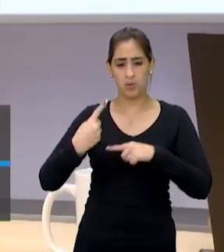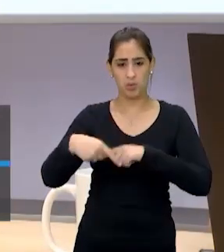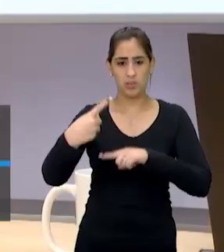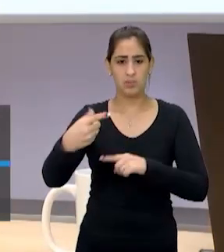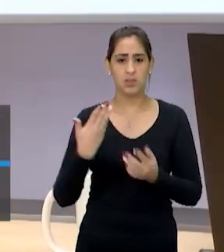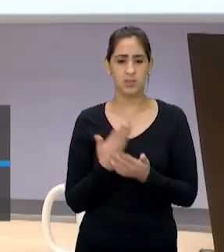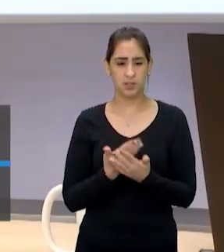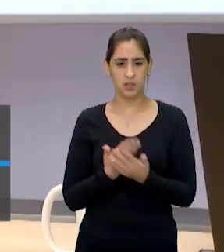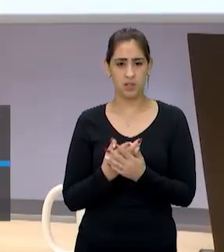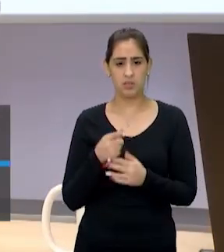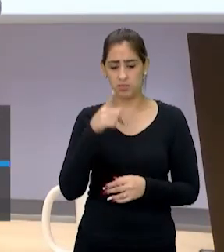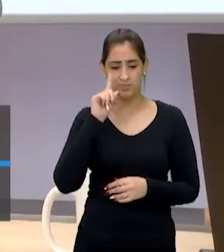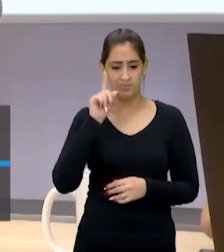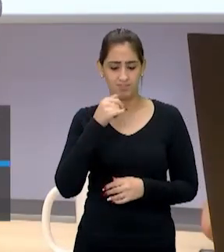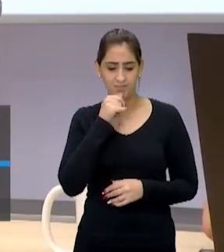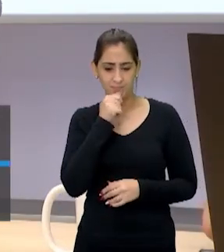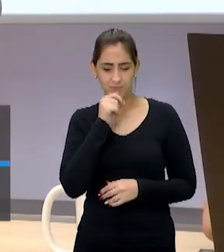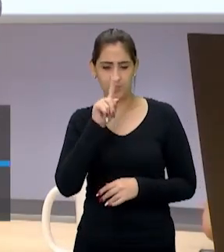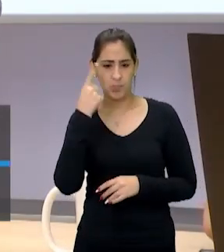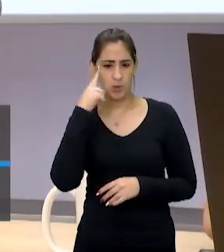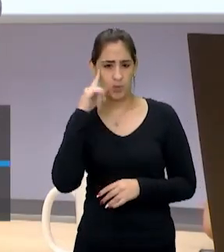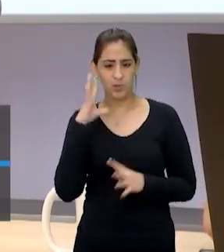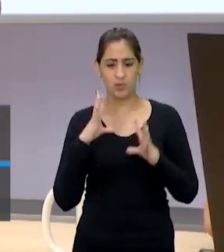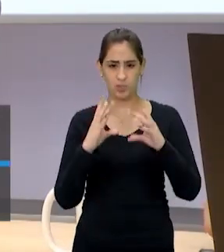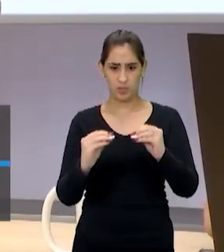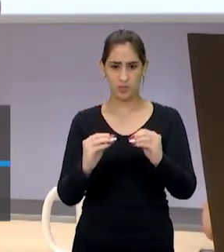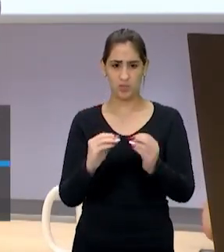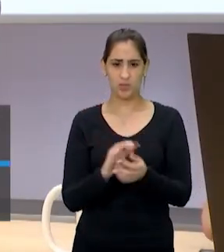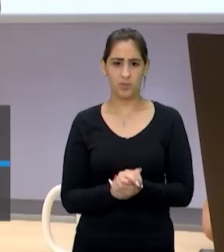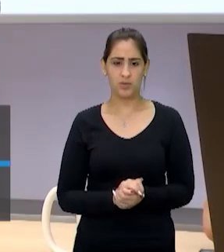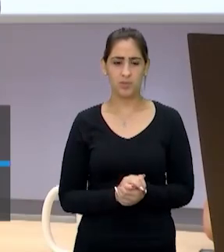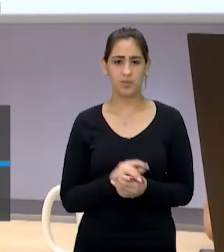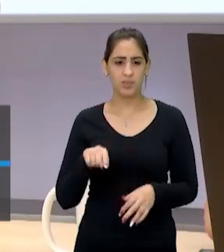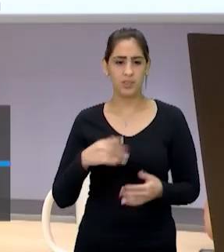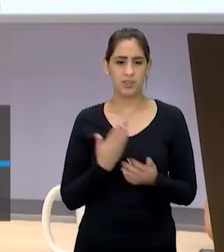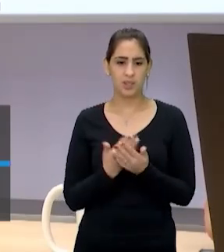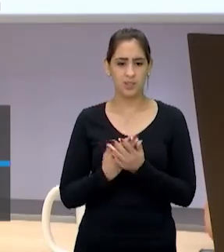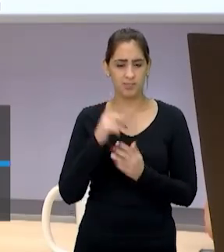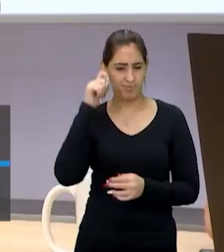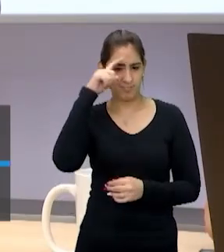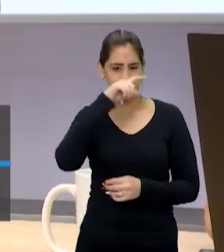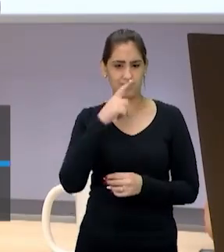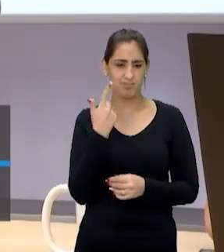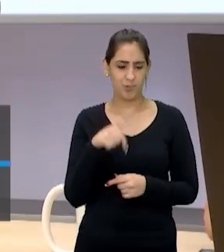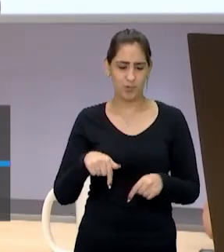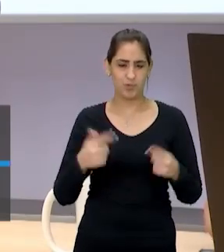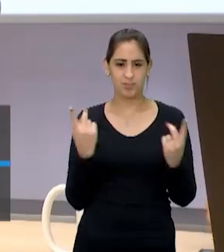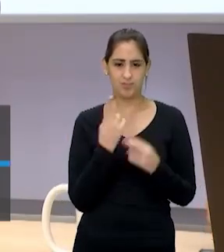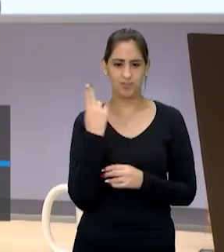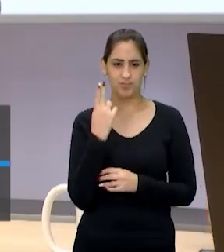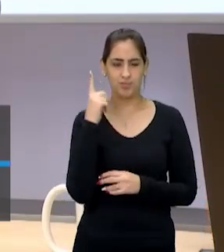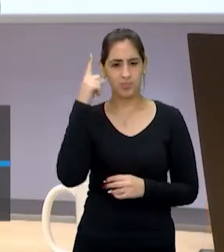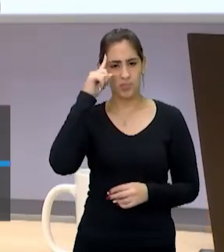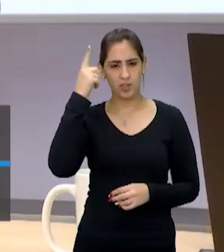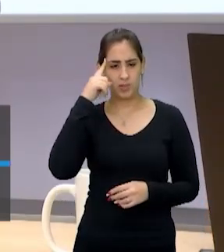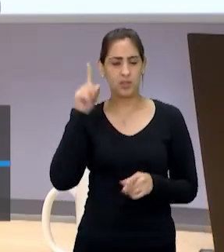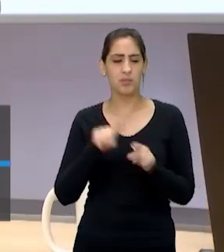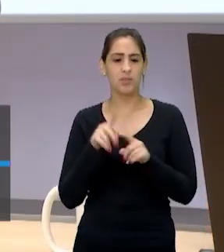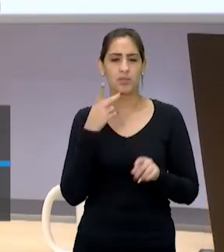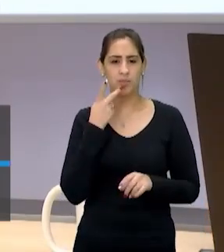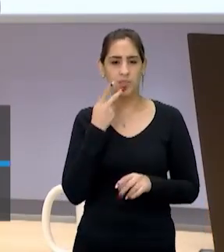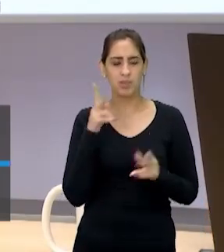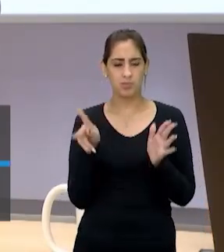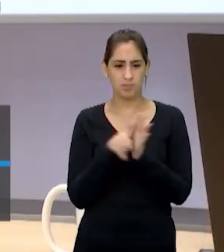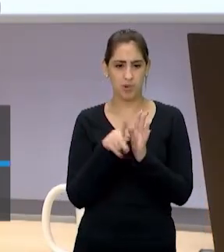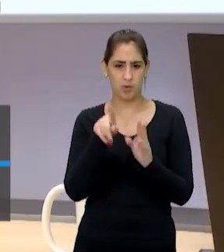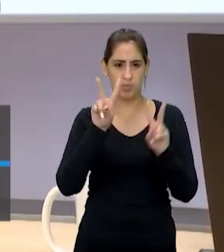aulas, porque caso não tenha tirado todas as dúvidas que eu sei que não foi possível nessa aula, nas outras aulas a gente continua falando sobre elementos coesivos.